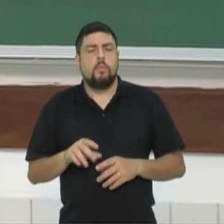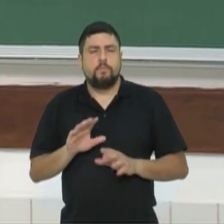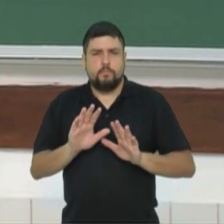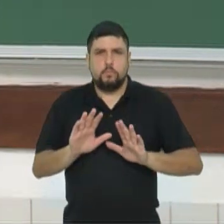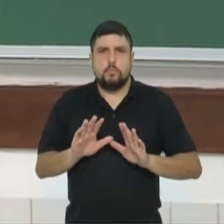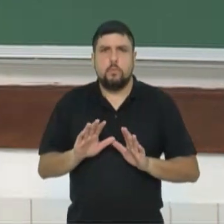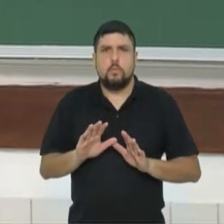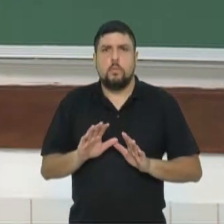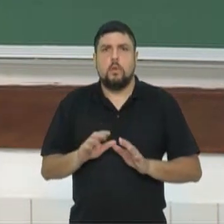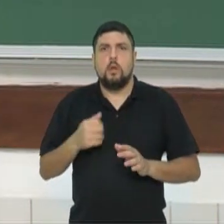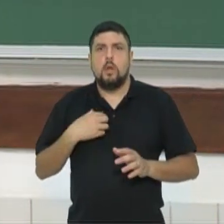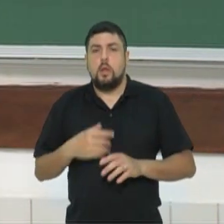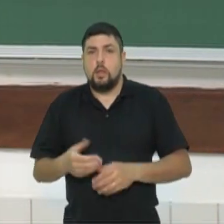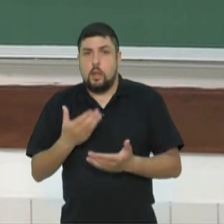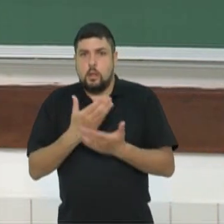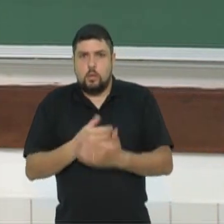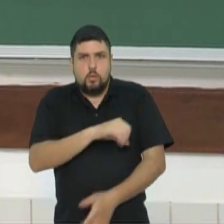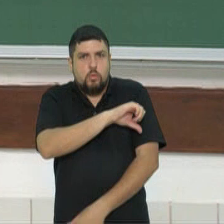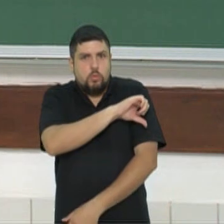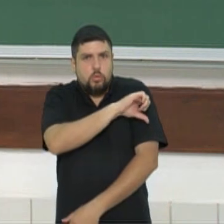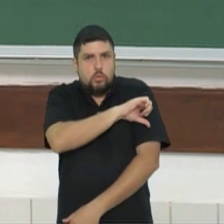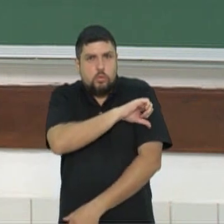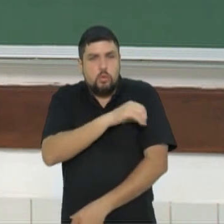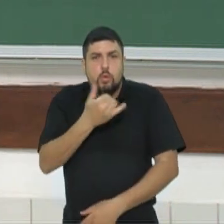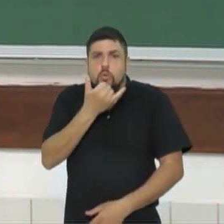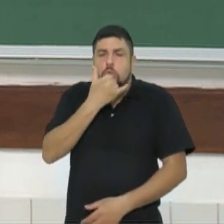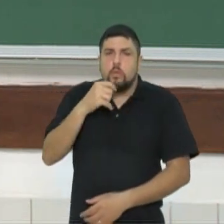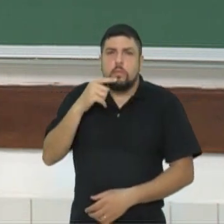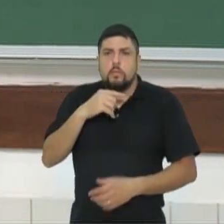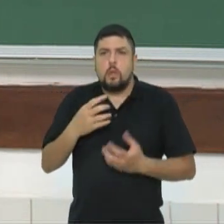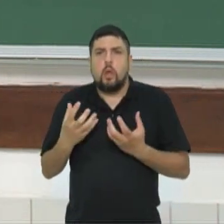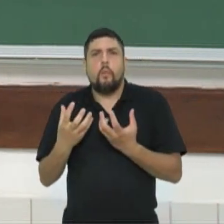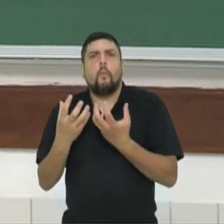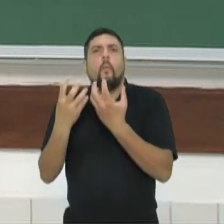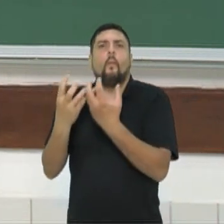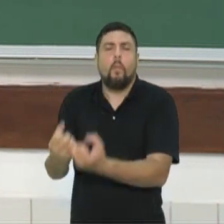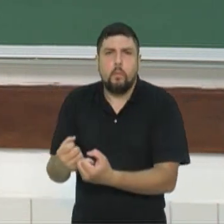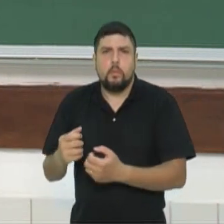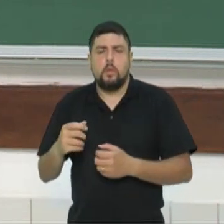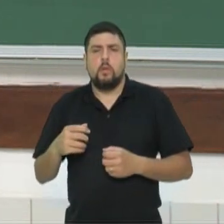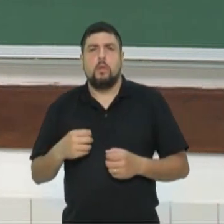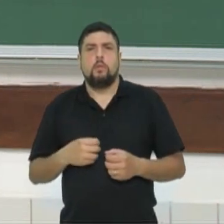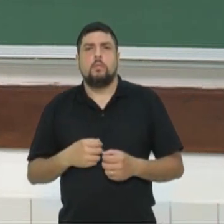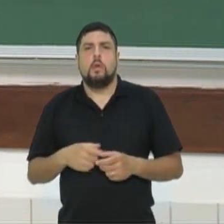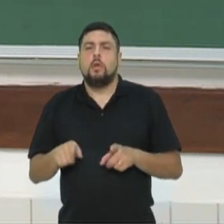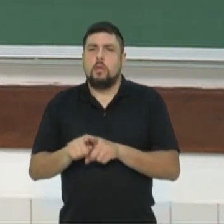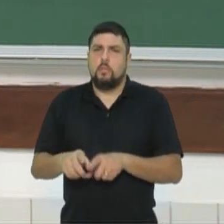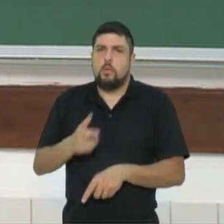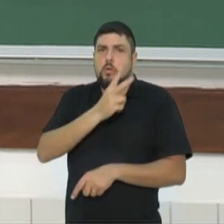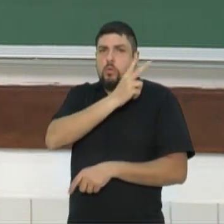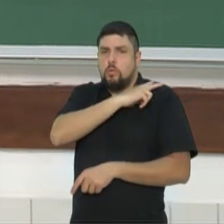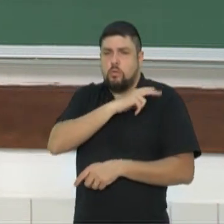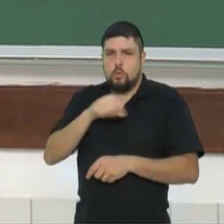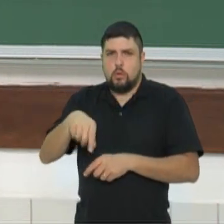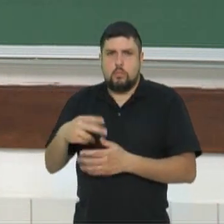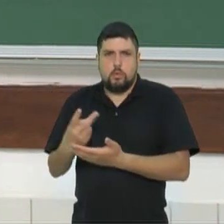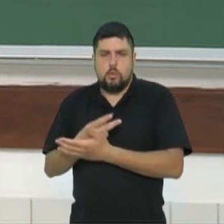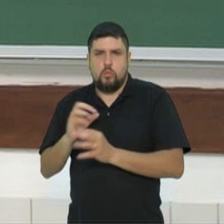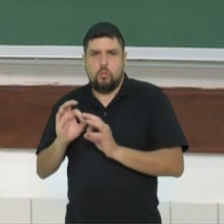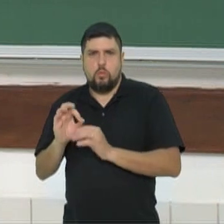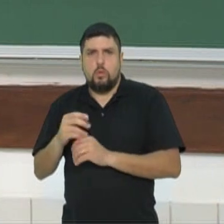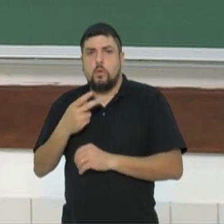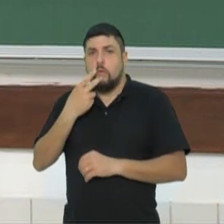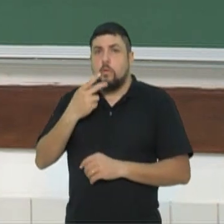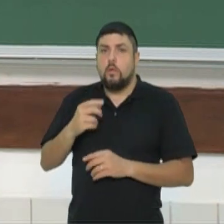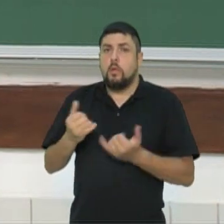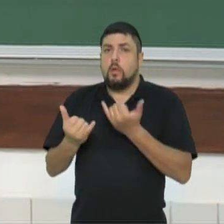o semiárido do semi-desértico. Por favor, fale a mim. Aqui no segundo ano, eu sempre tomei o mesmo cuidado e não cometi o erro de chamar de semi